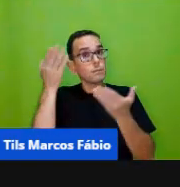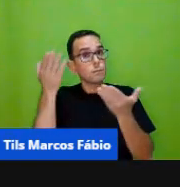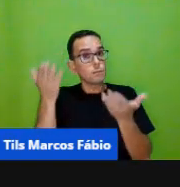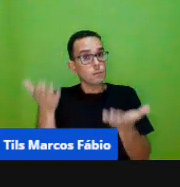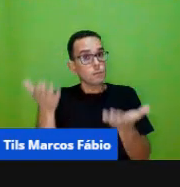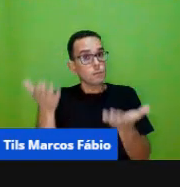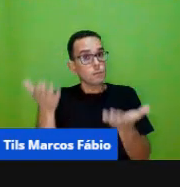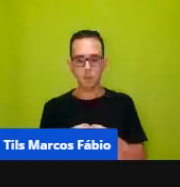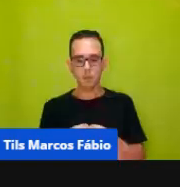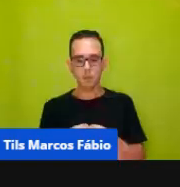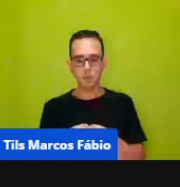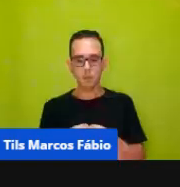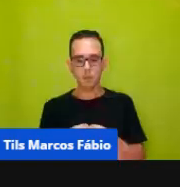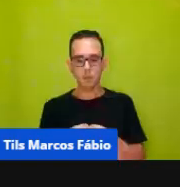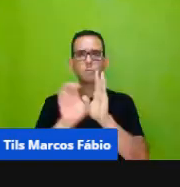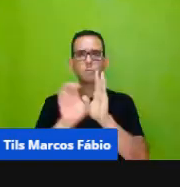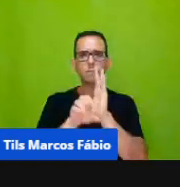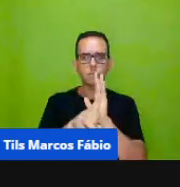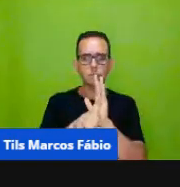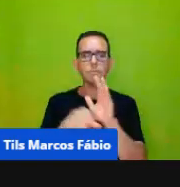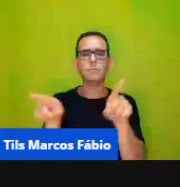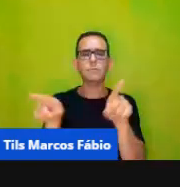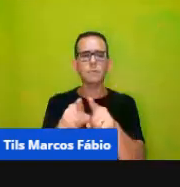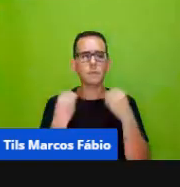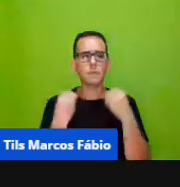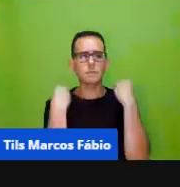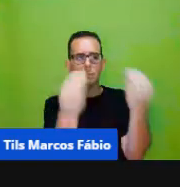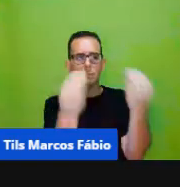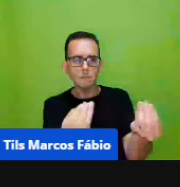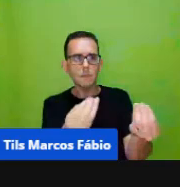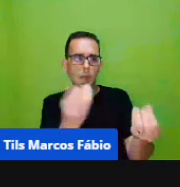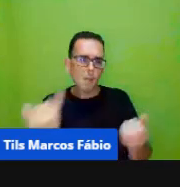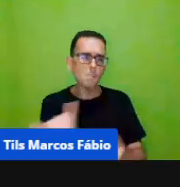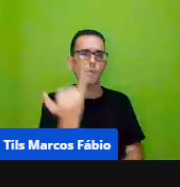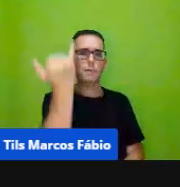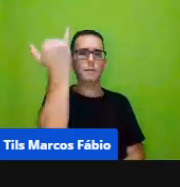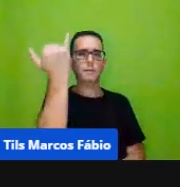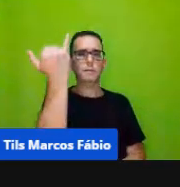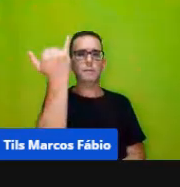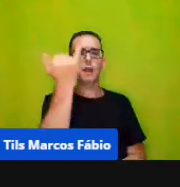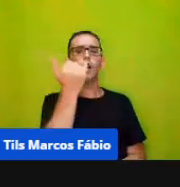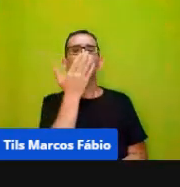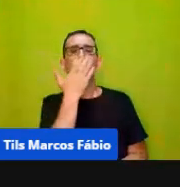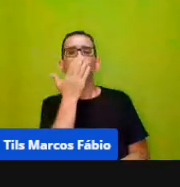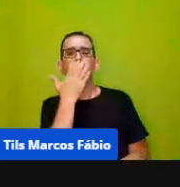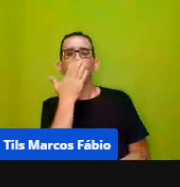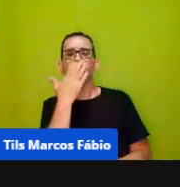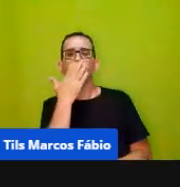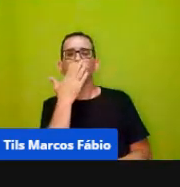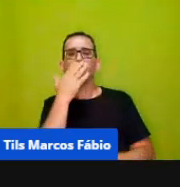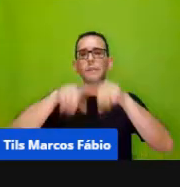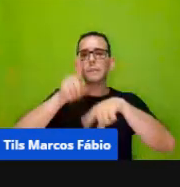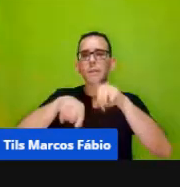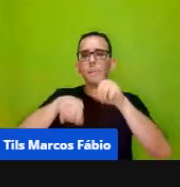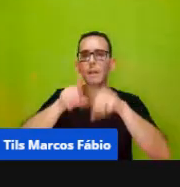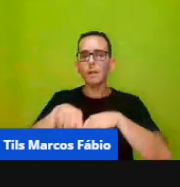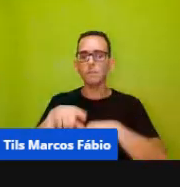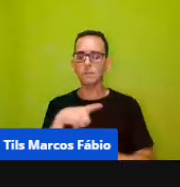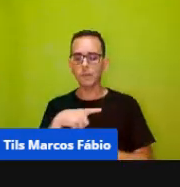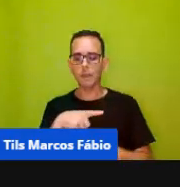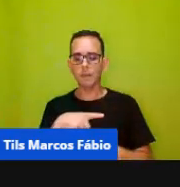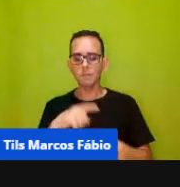trazem para vocês né a importância da gente escolher o nosso material de trabalho como propriedade